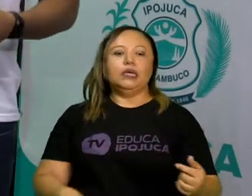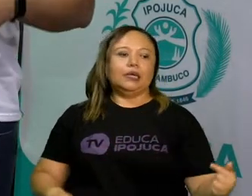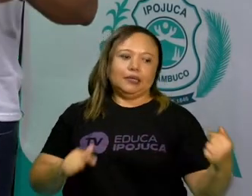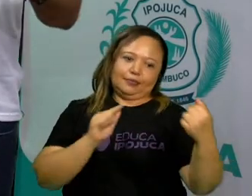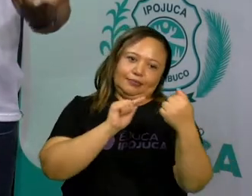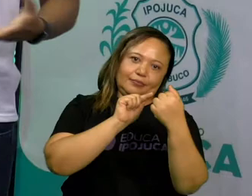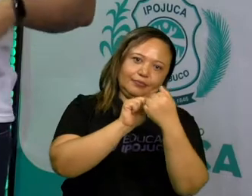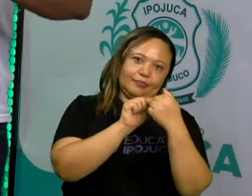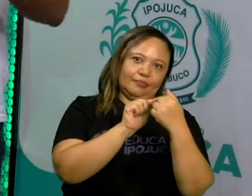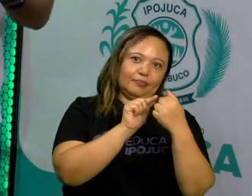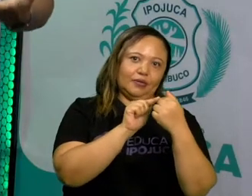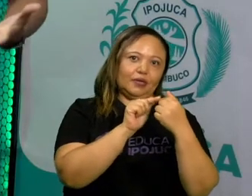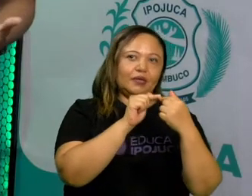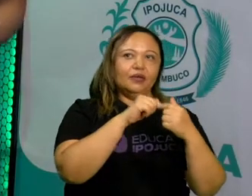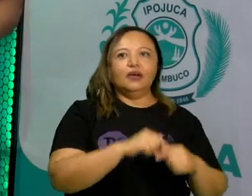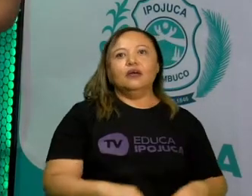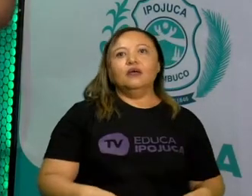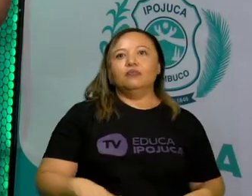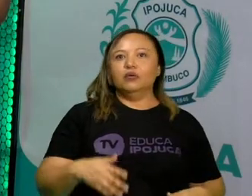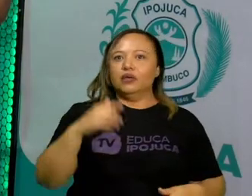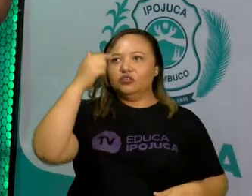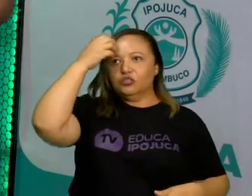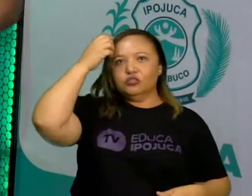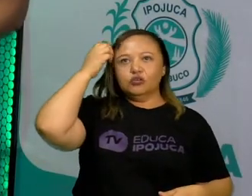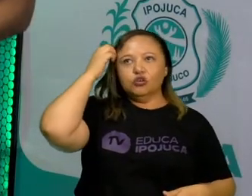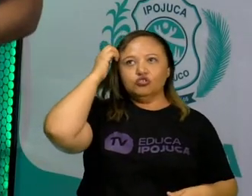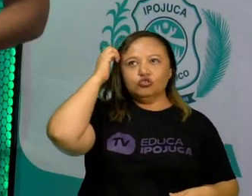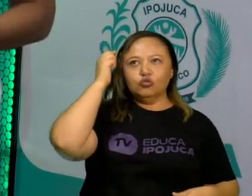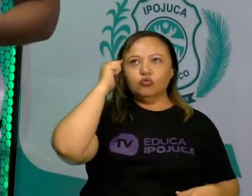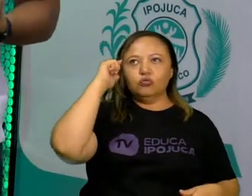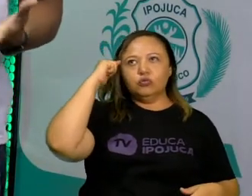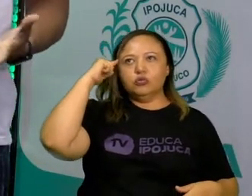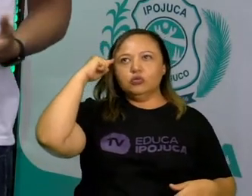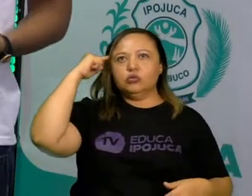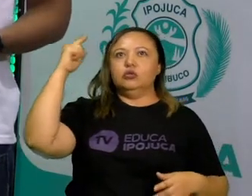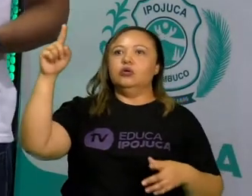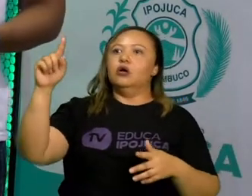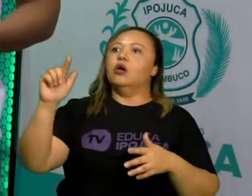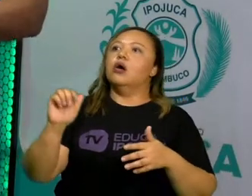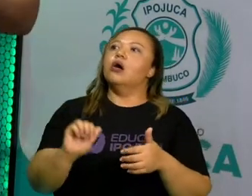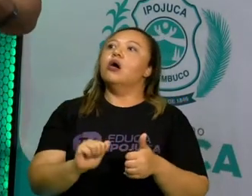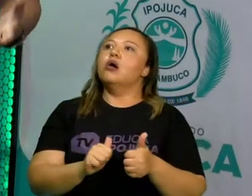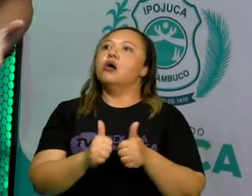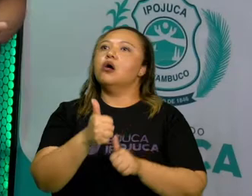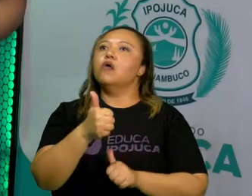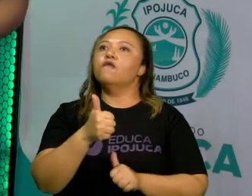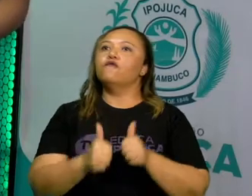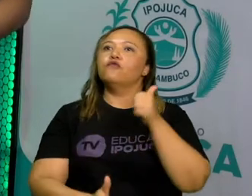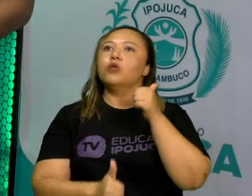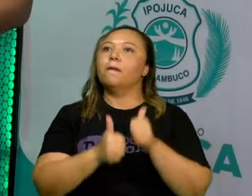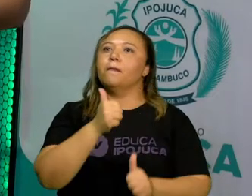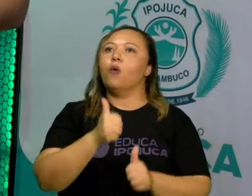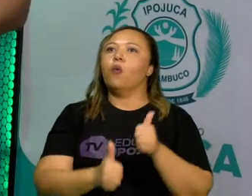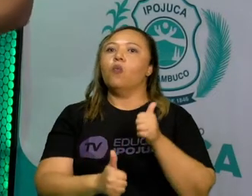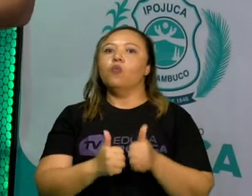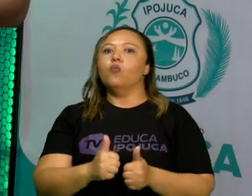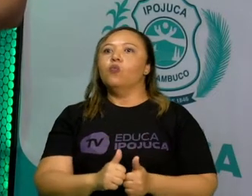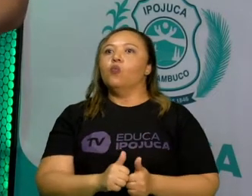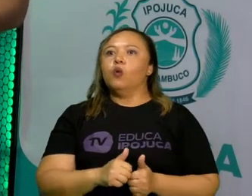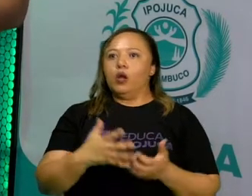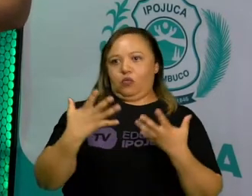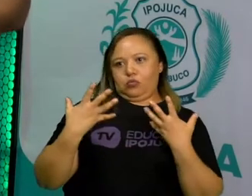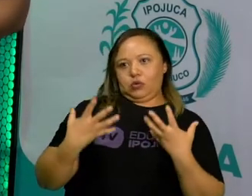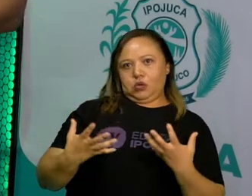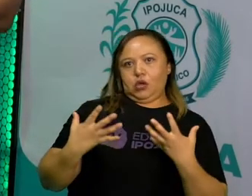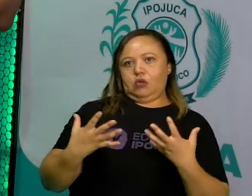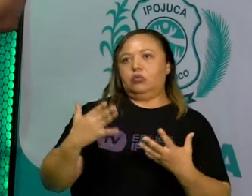ser aqueles, logicamente, apaixonados pelo futebol? Quem nunca se imaginou ser um jogador de futebol? Você, no